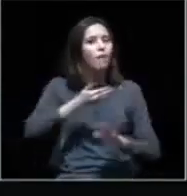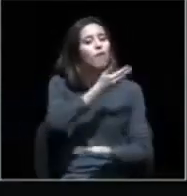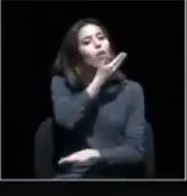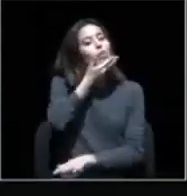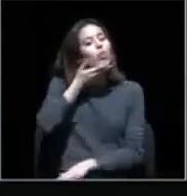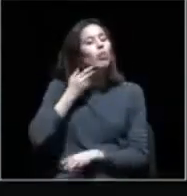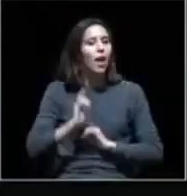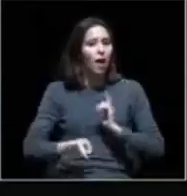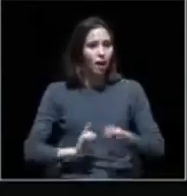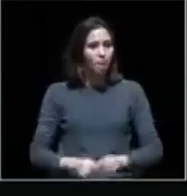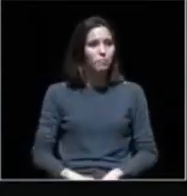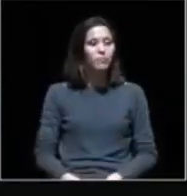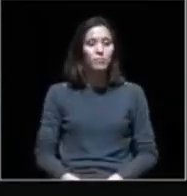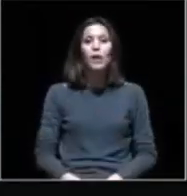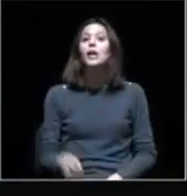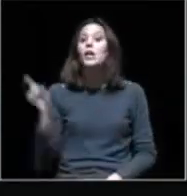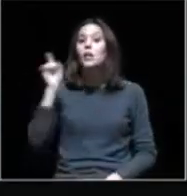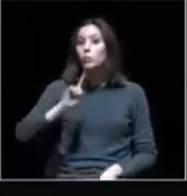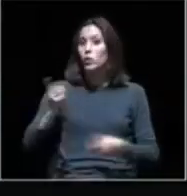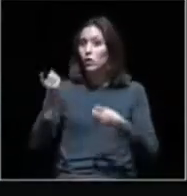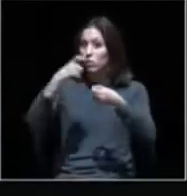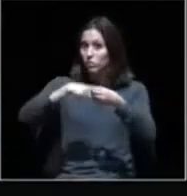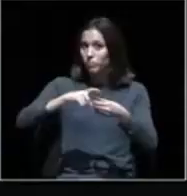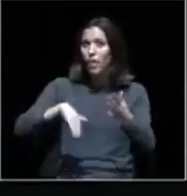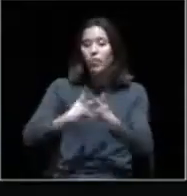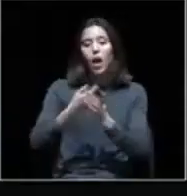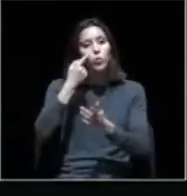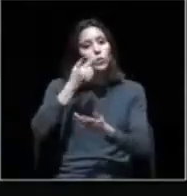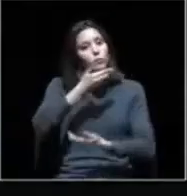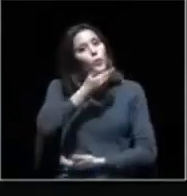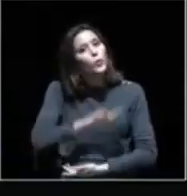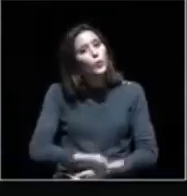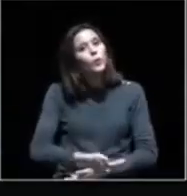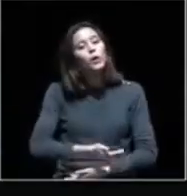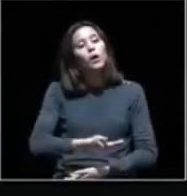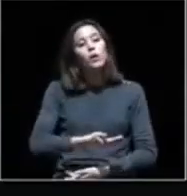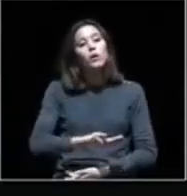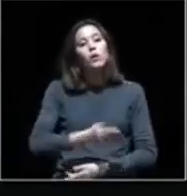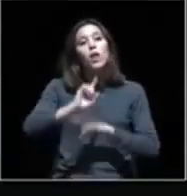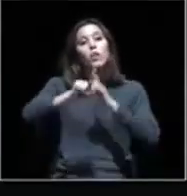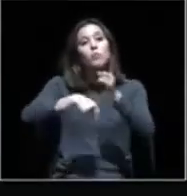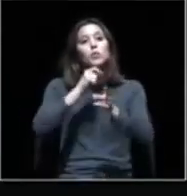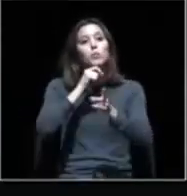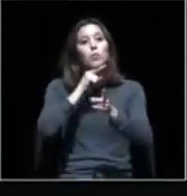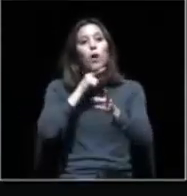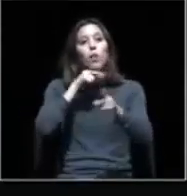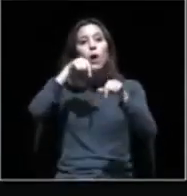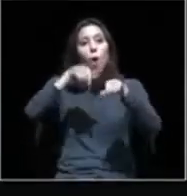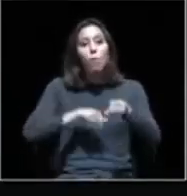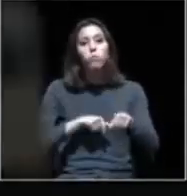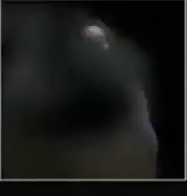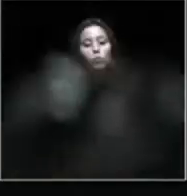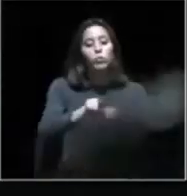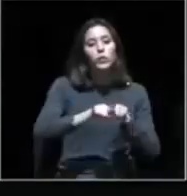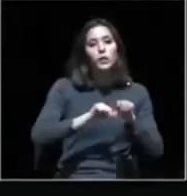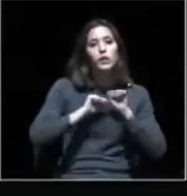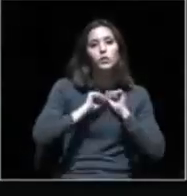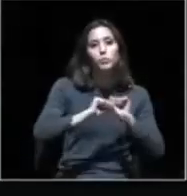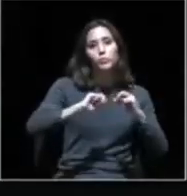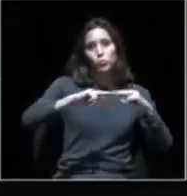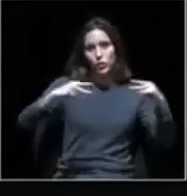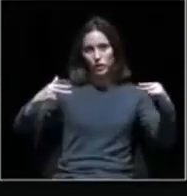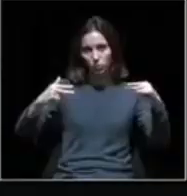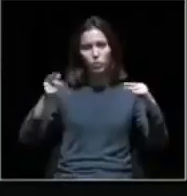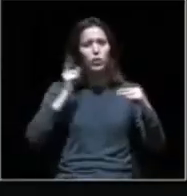Consideramos ainda fundamental que esta adesão sirva para adquirir conhecimentos que possam depois ser aplicados nas políticas municipais. Parece